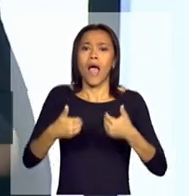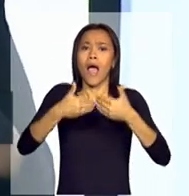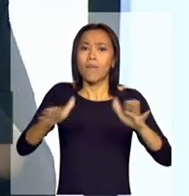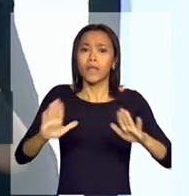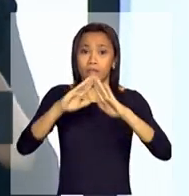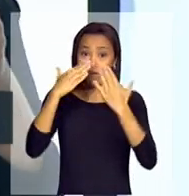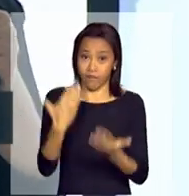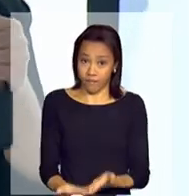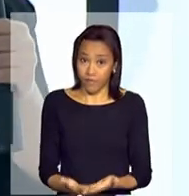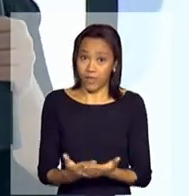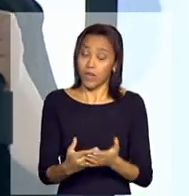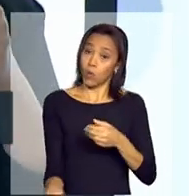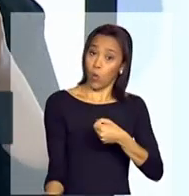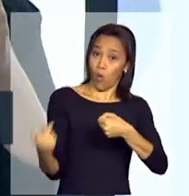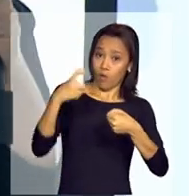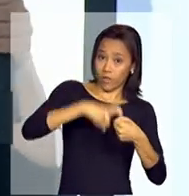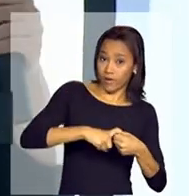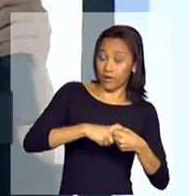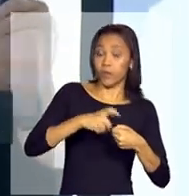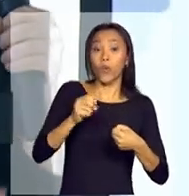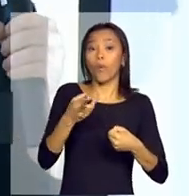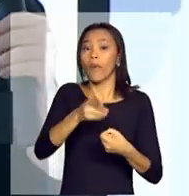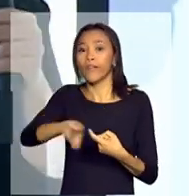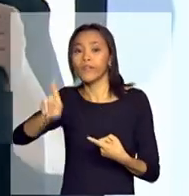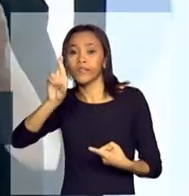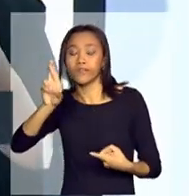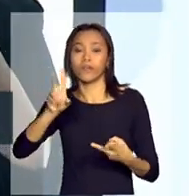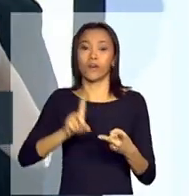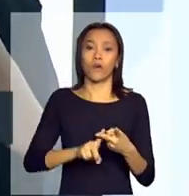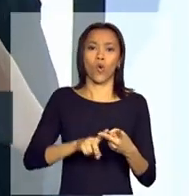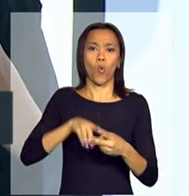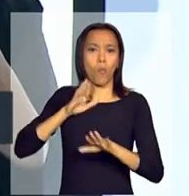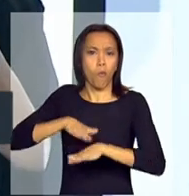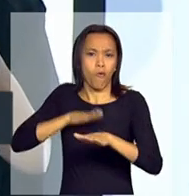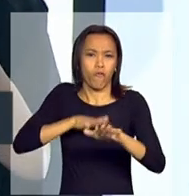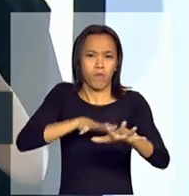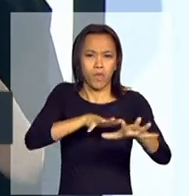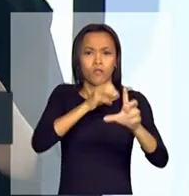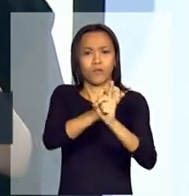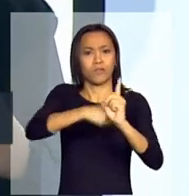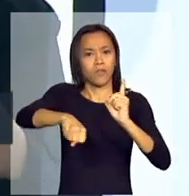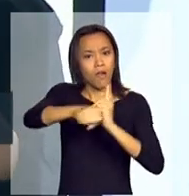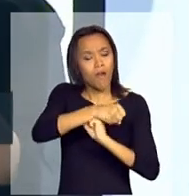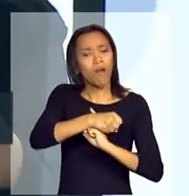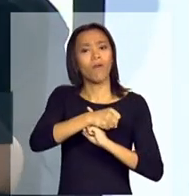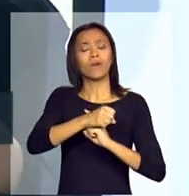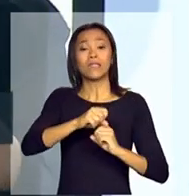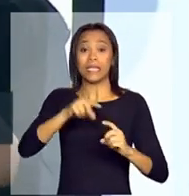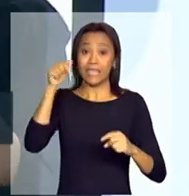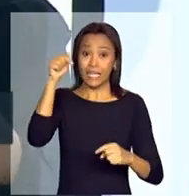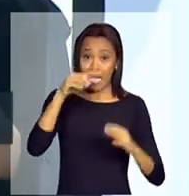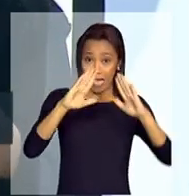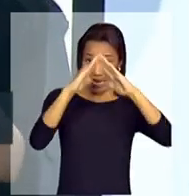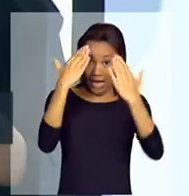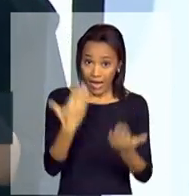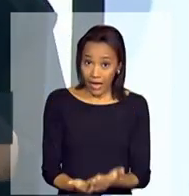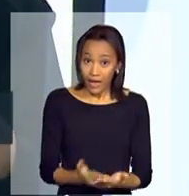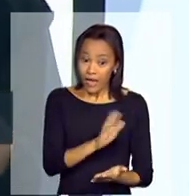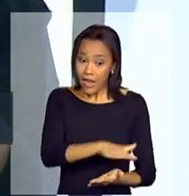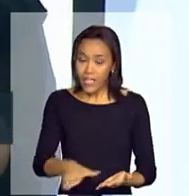conveniadas, com instituições religiosas, com movimento social, desde que creches em padrões